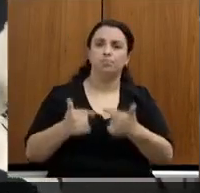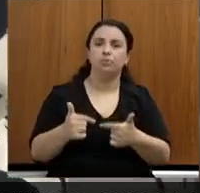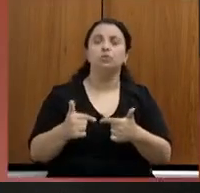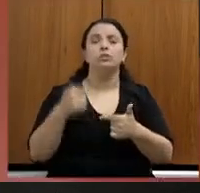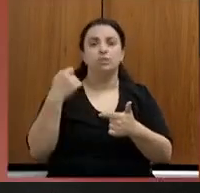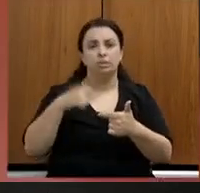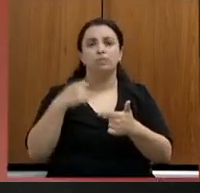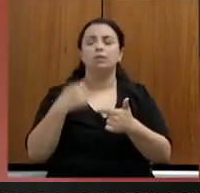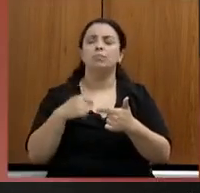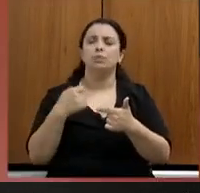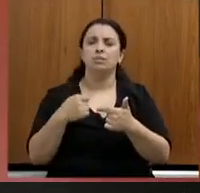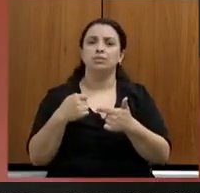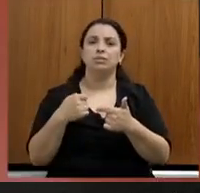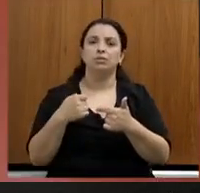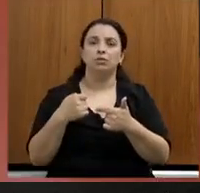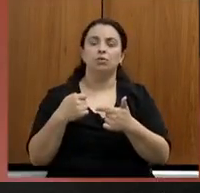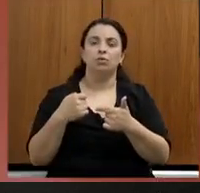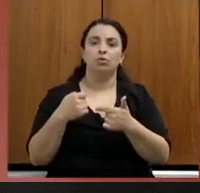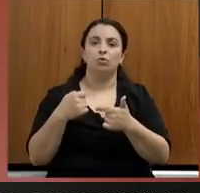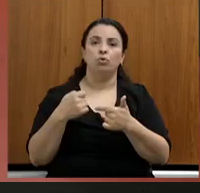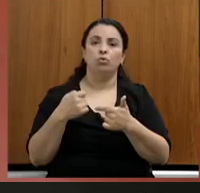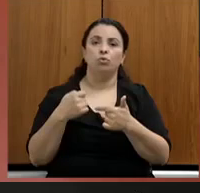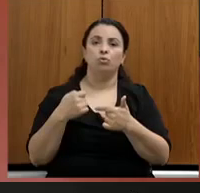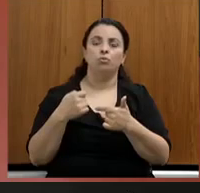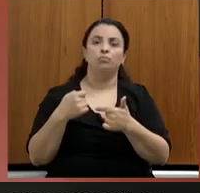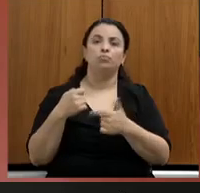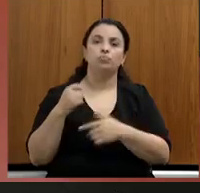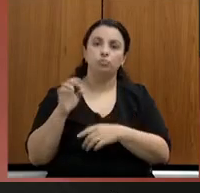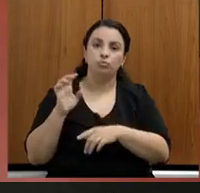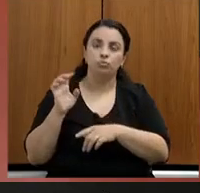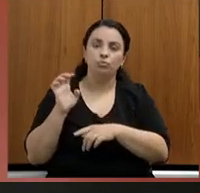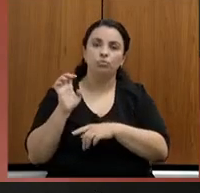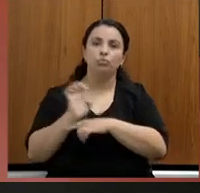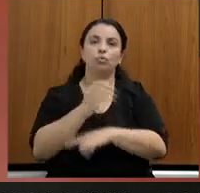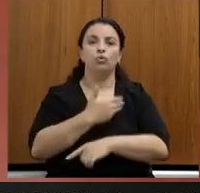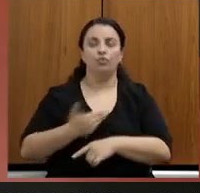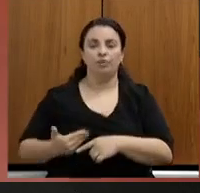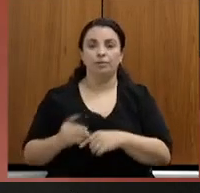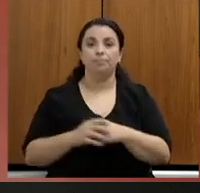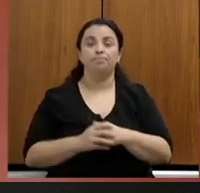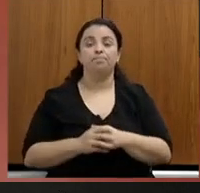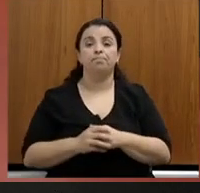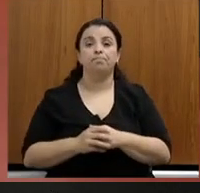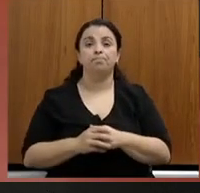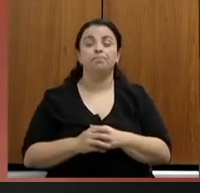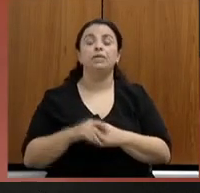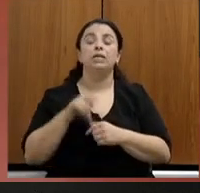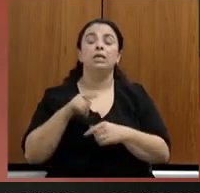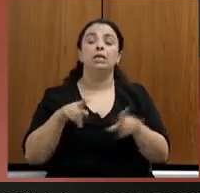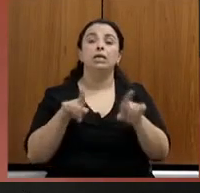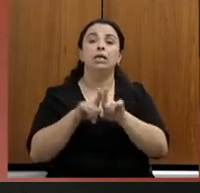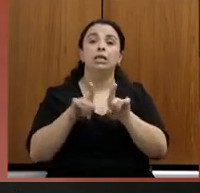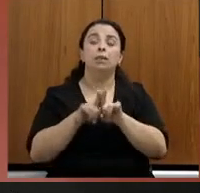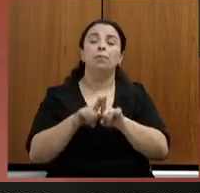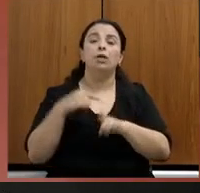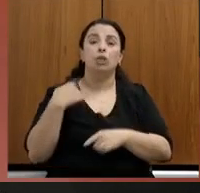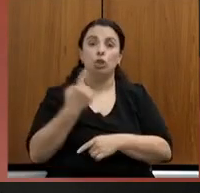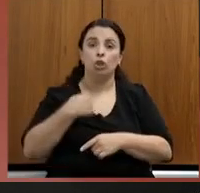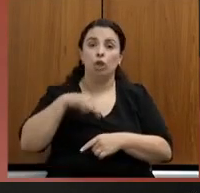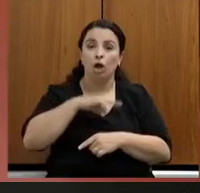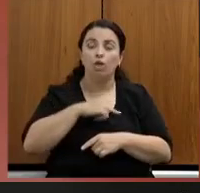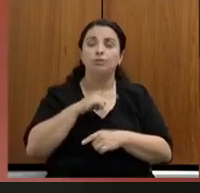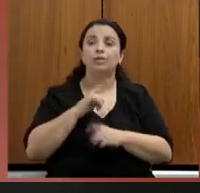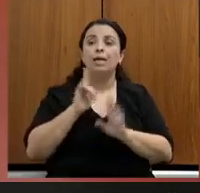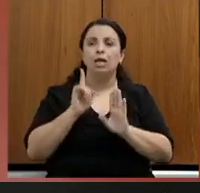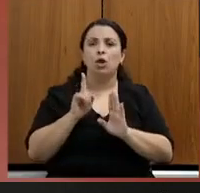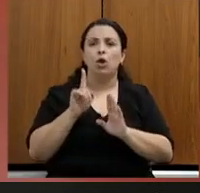empreendidas pelo governo. Por favor. E, por fim, dizer que nós, através dessas parcerias firmadas,